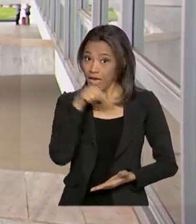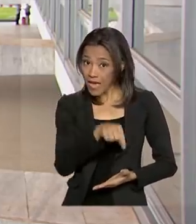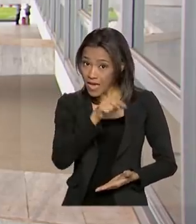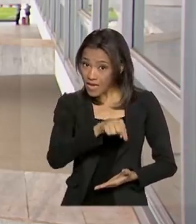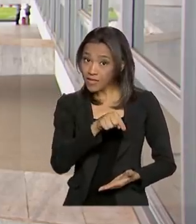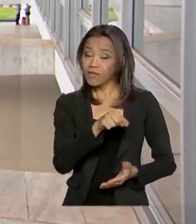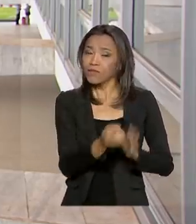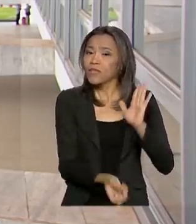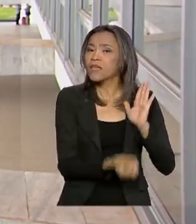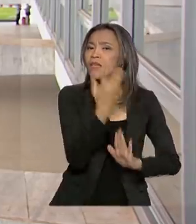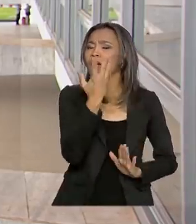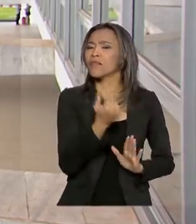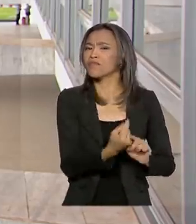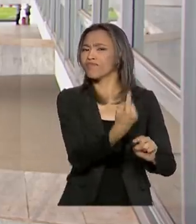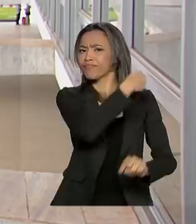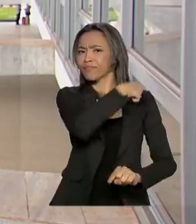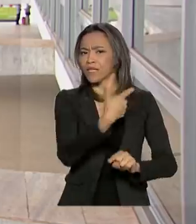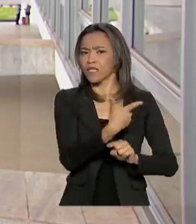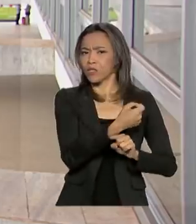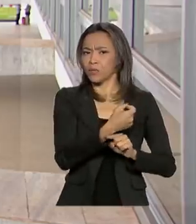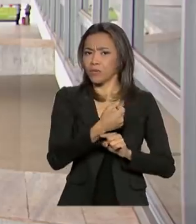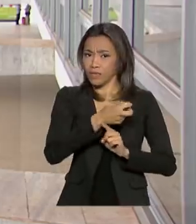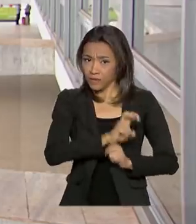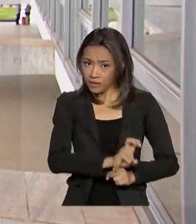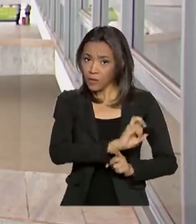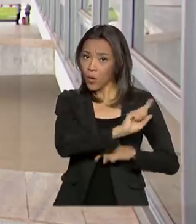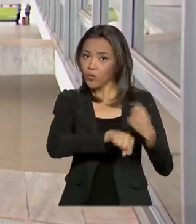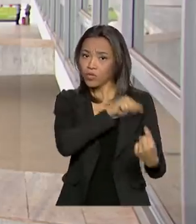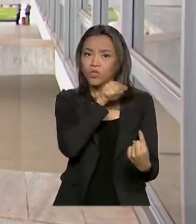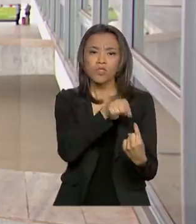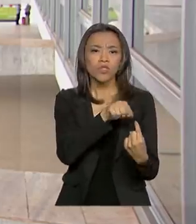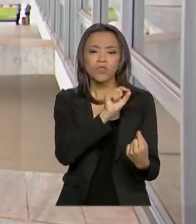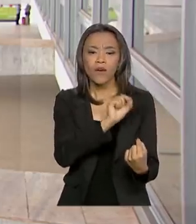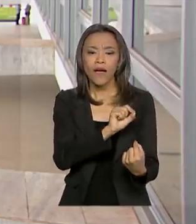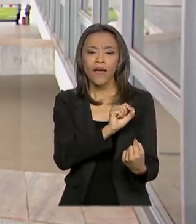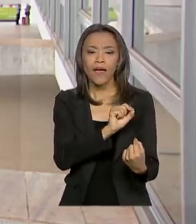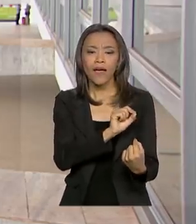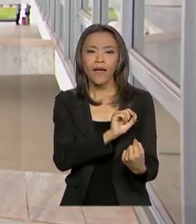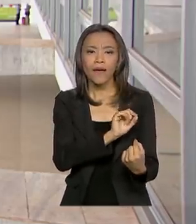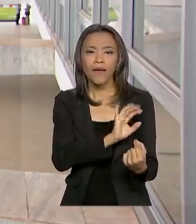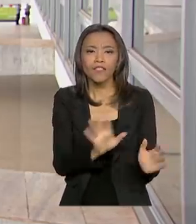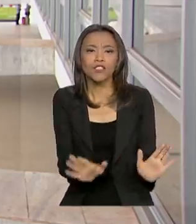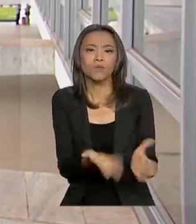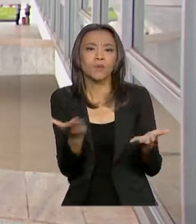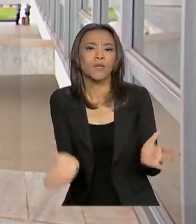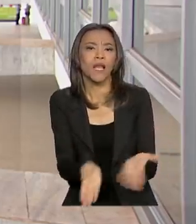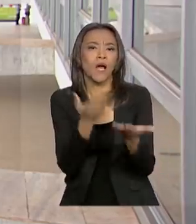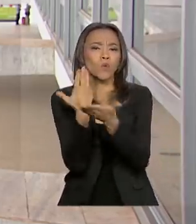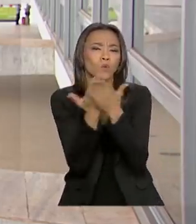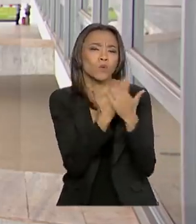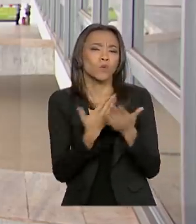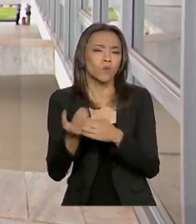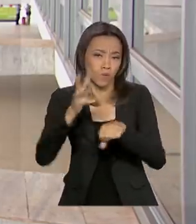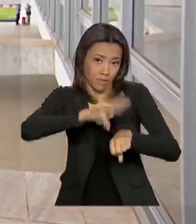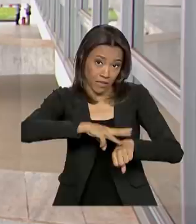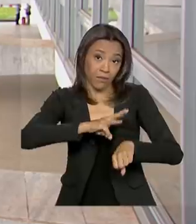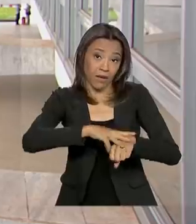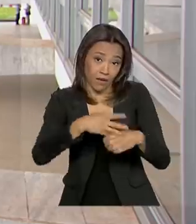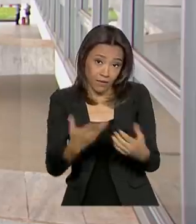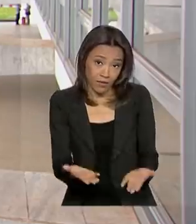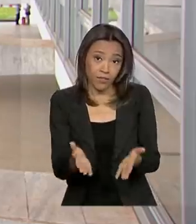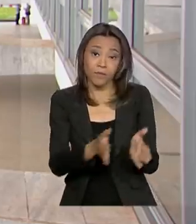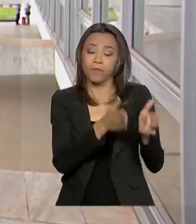2005, tem como objetivo estimular o estudo da matemática, claro, e